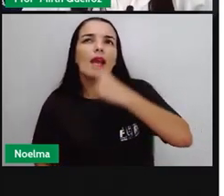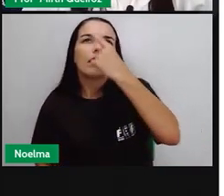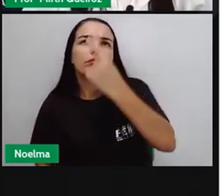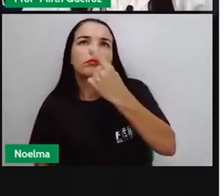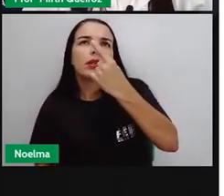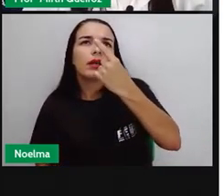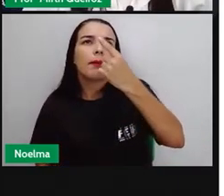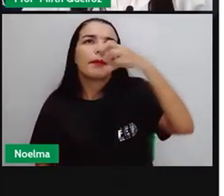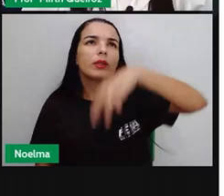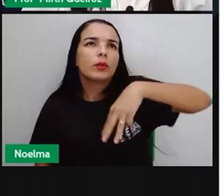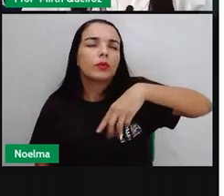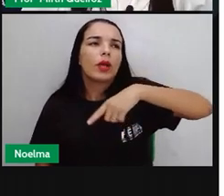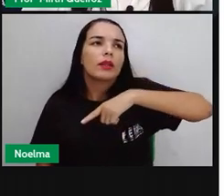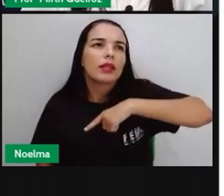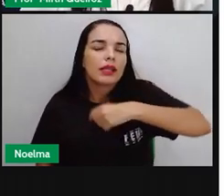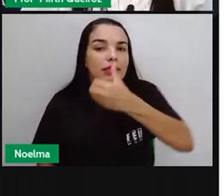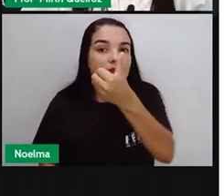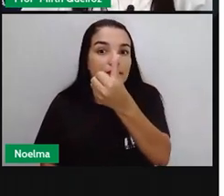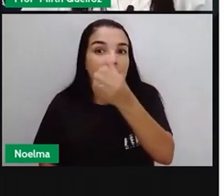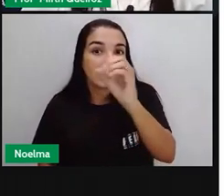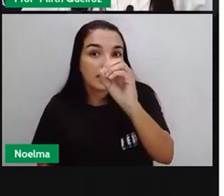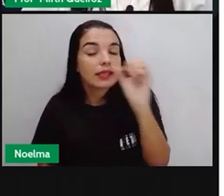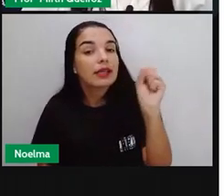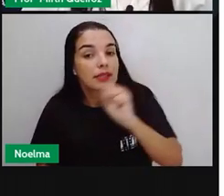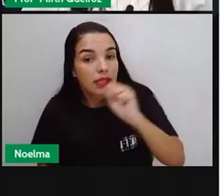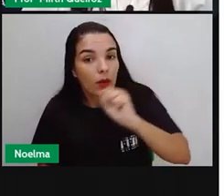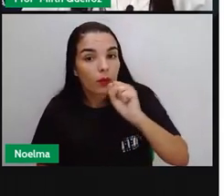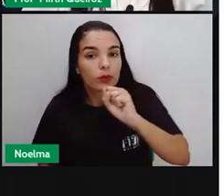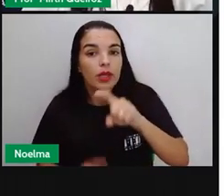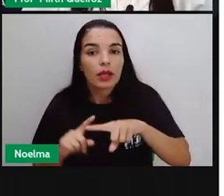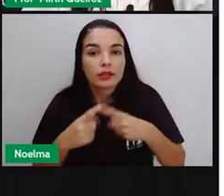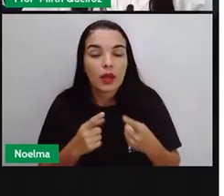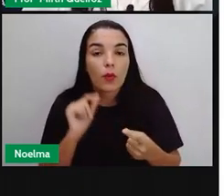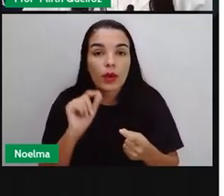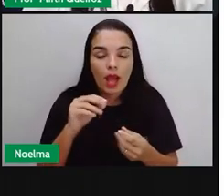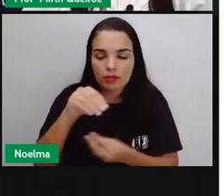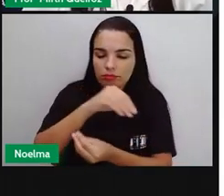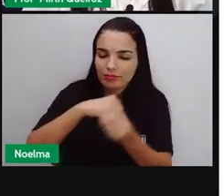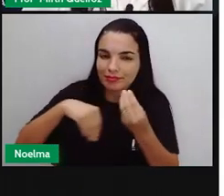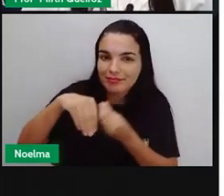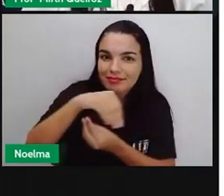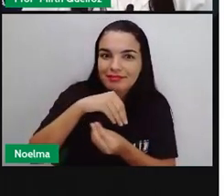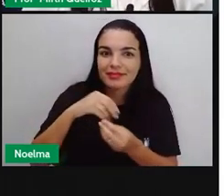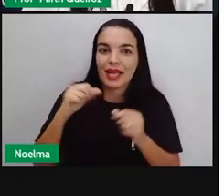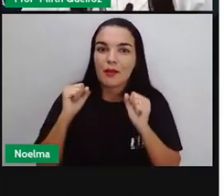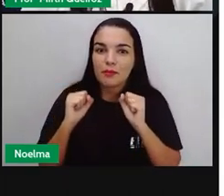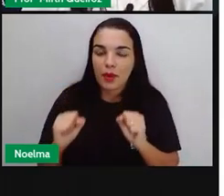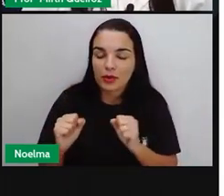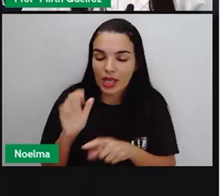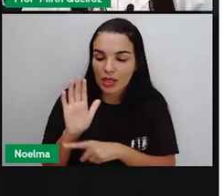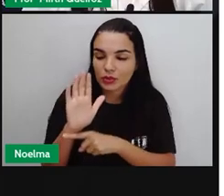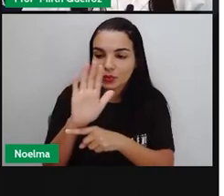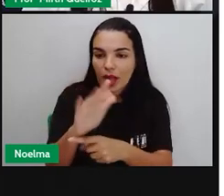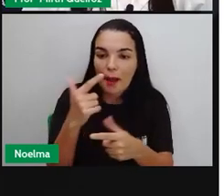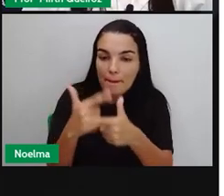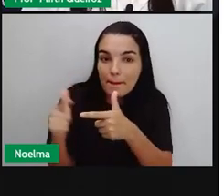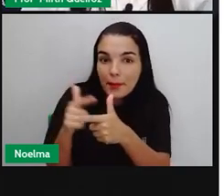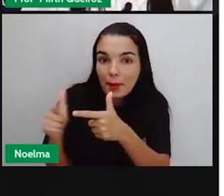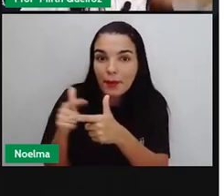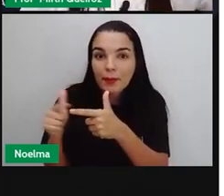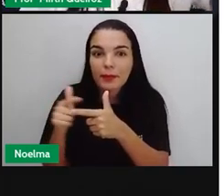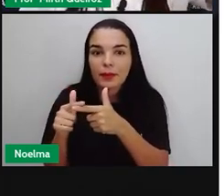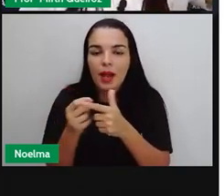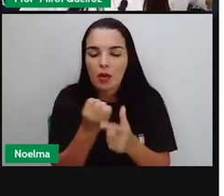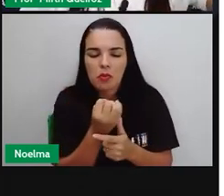segundos Certo? Isso Essas relações Nos ajudam a resolver problemas Quanto ao tempo total